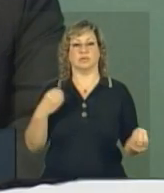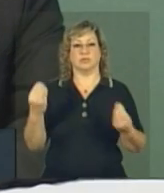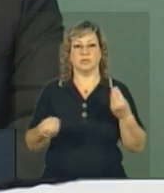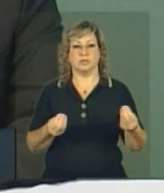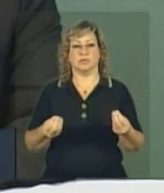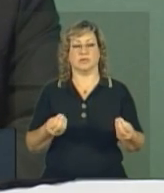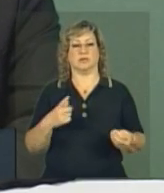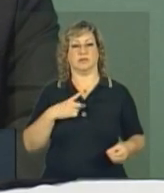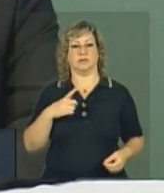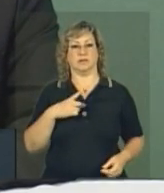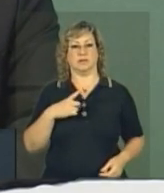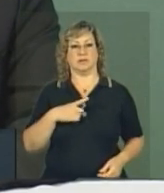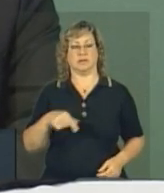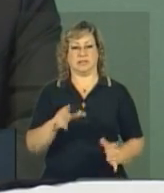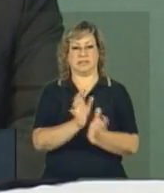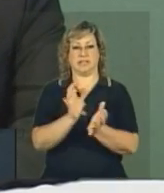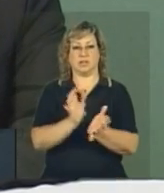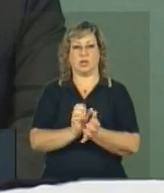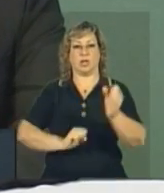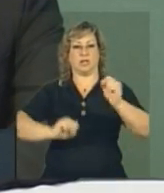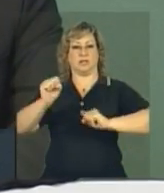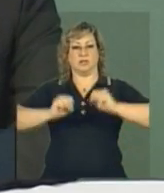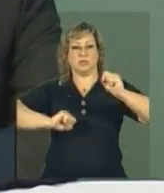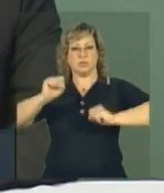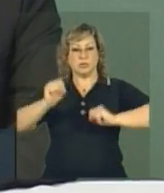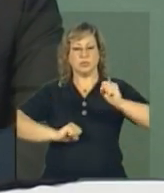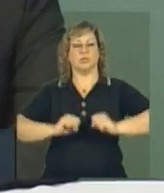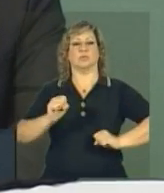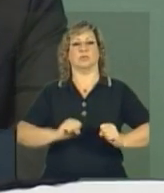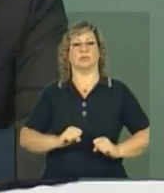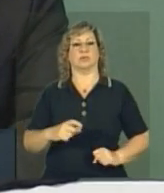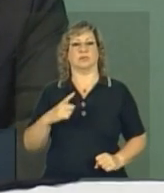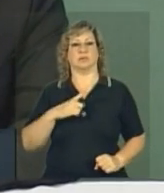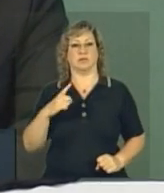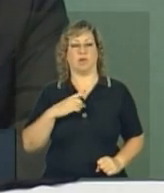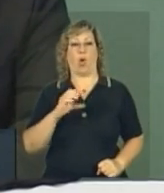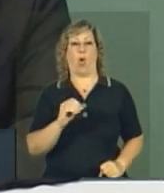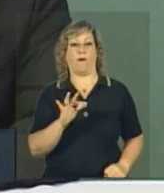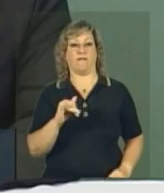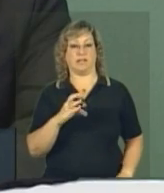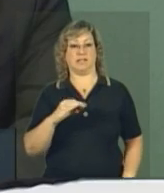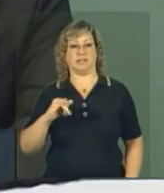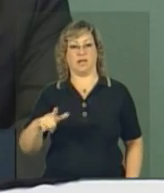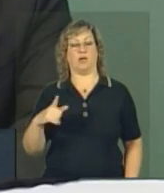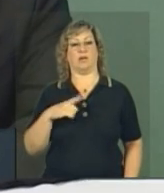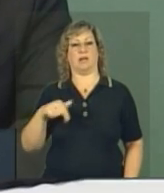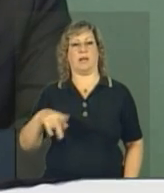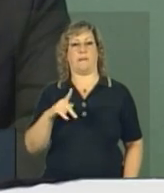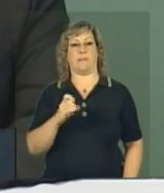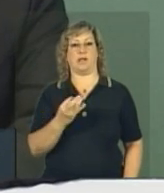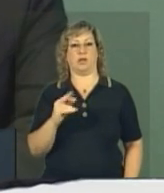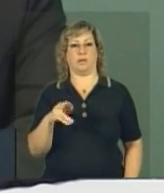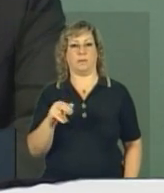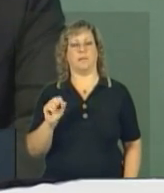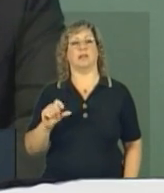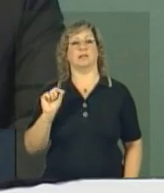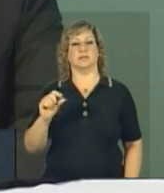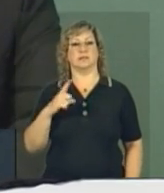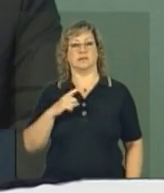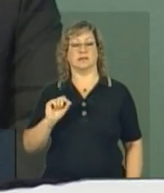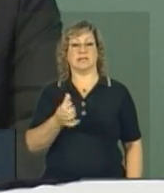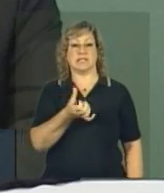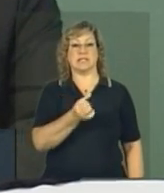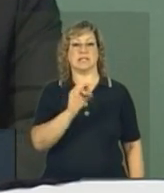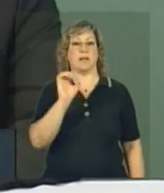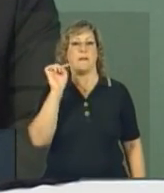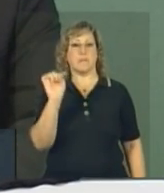exemplo, do setor de indústria oficial, como a Petrobras, Petrobras tem necessidade de 60